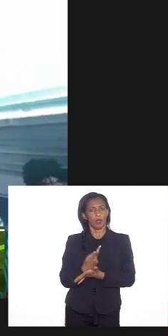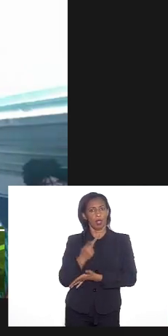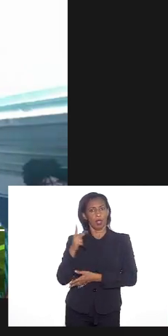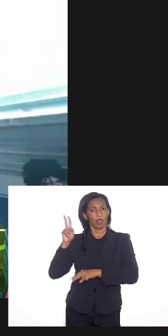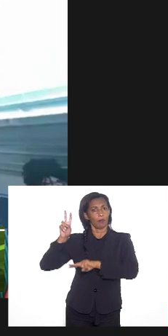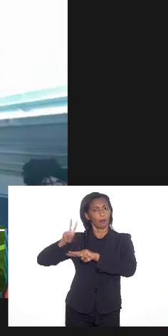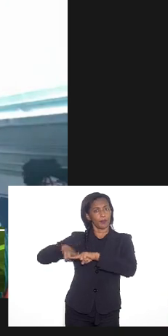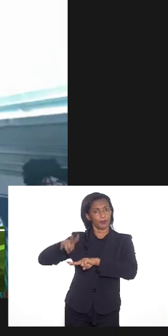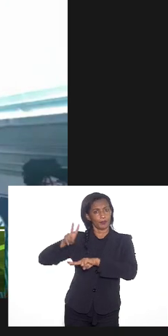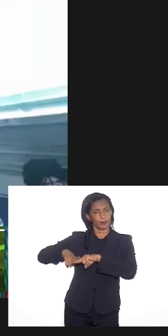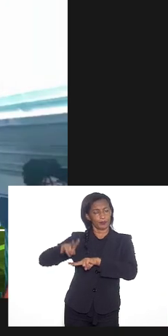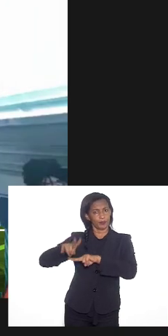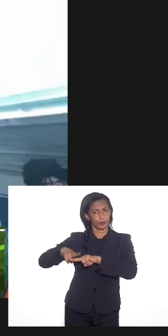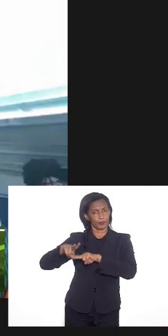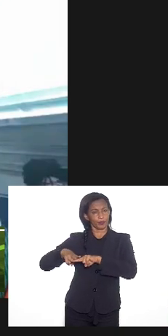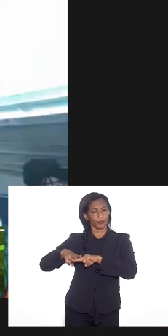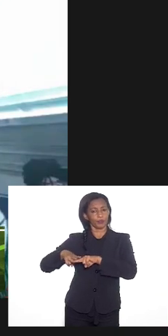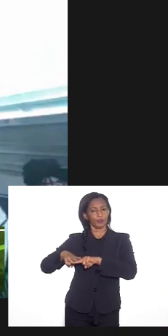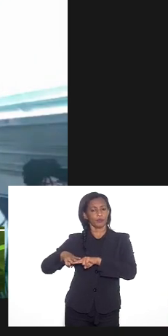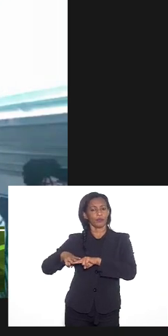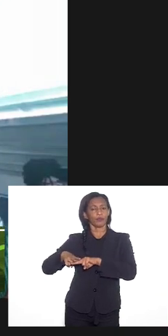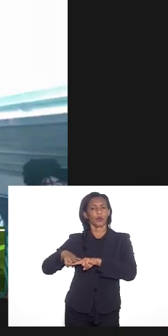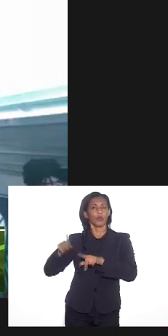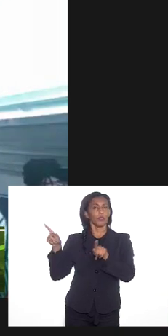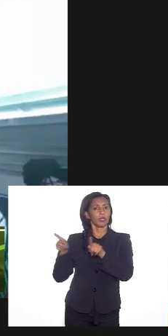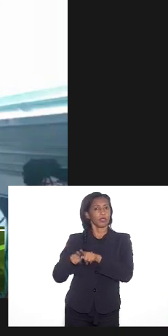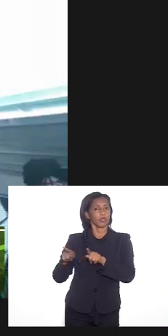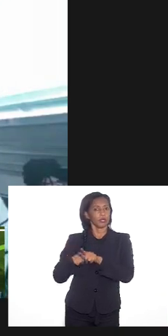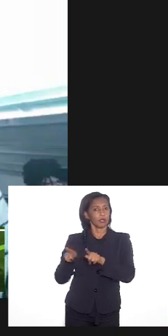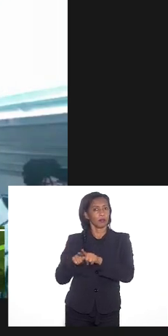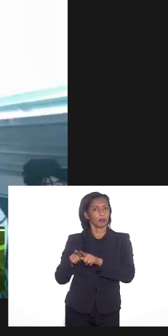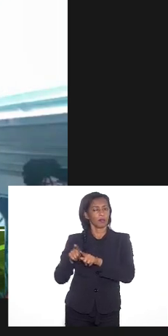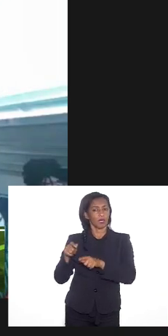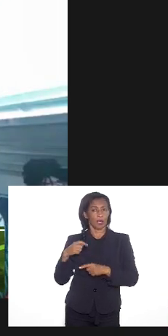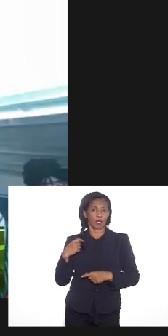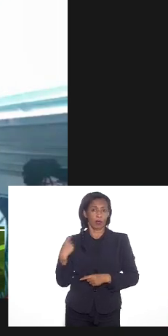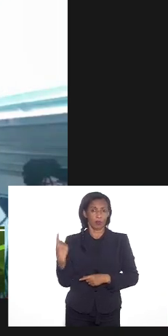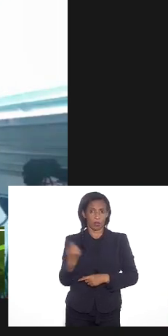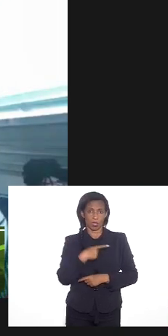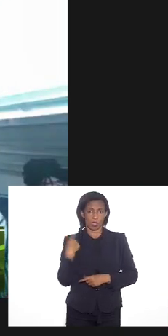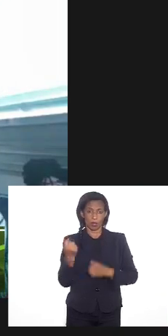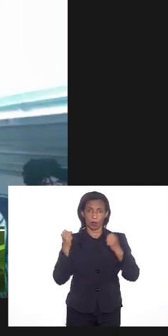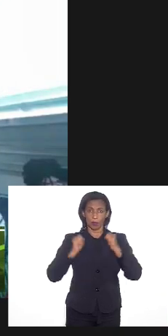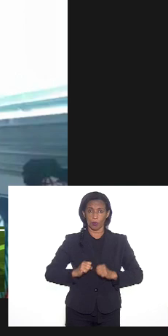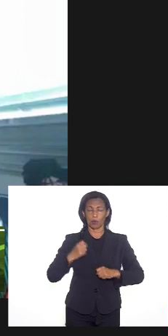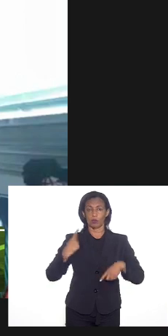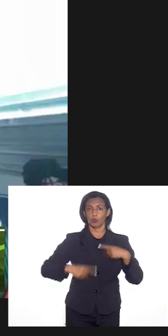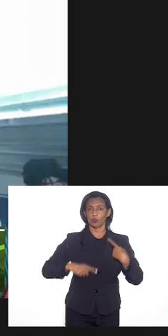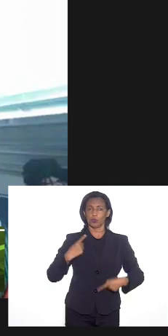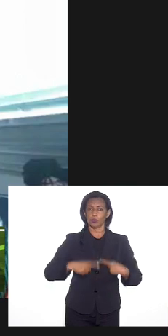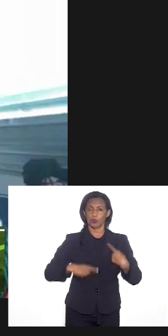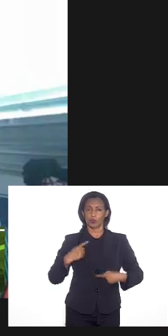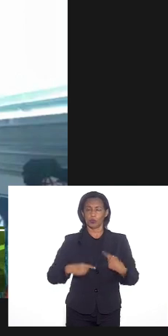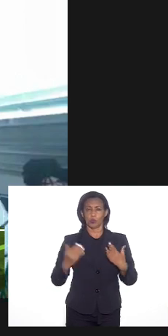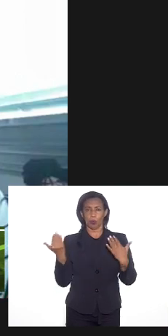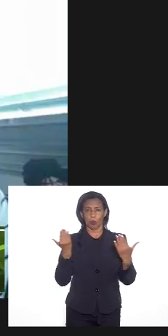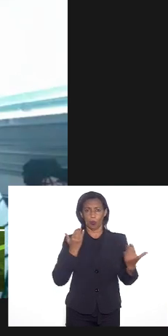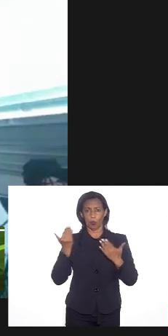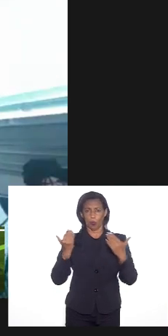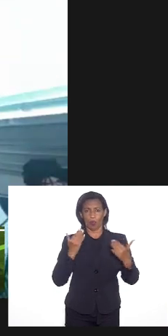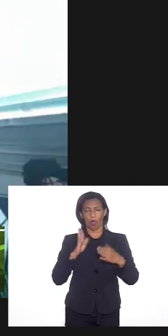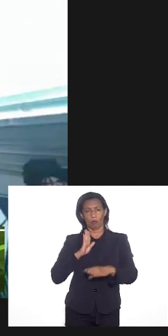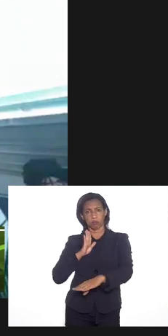penitenciário no que tange inclusive ao que podemos discutir com relação ao